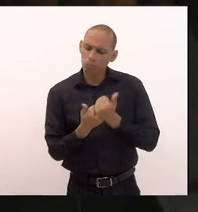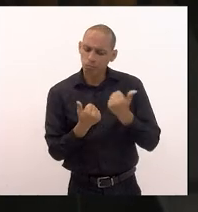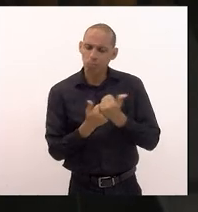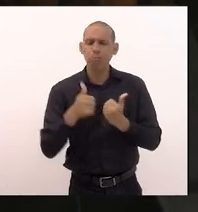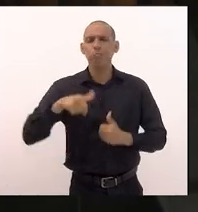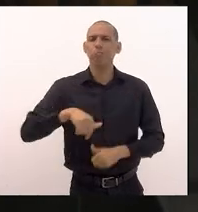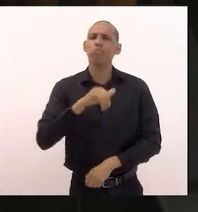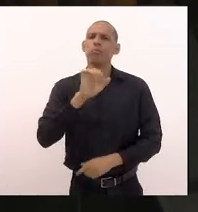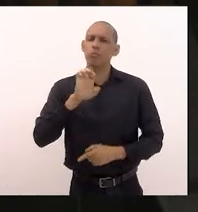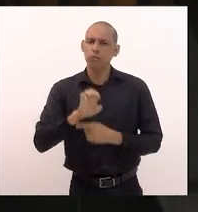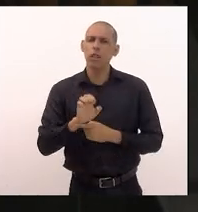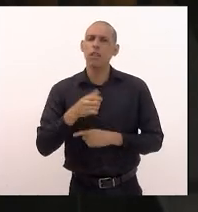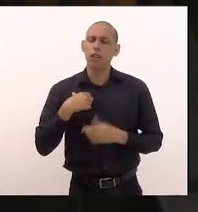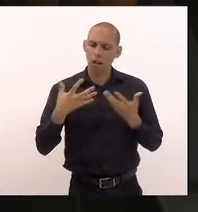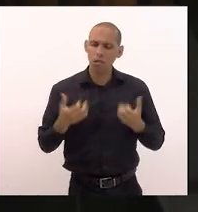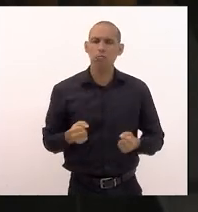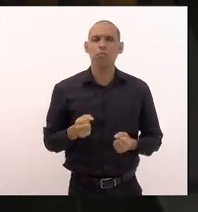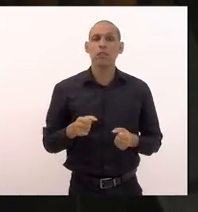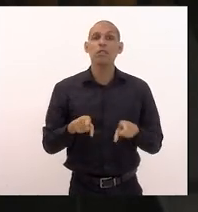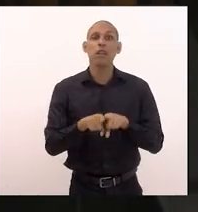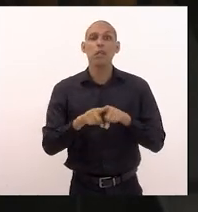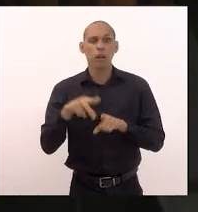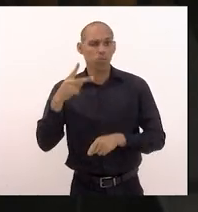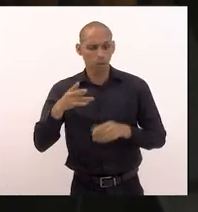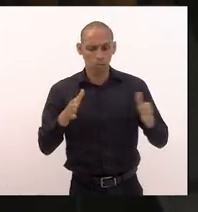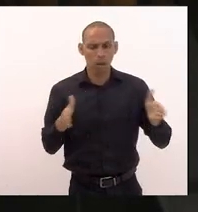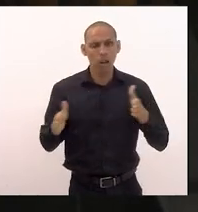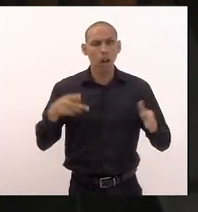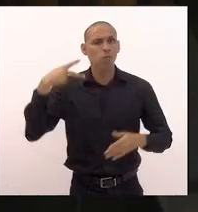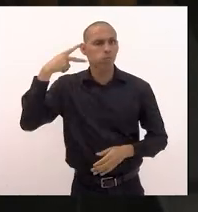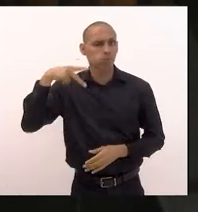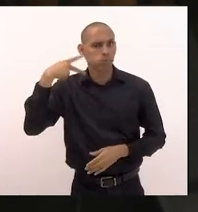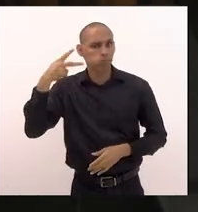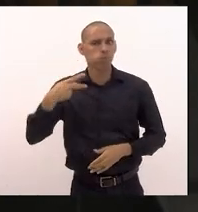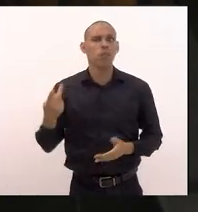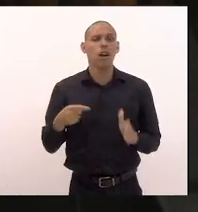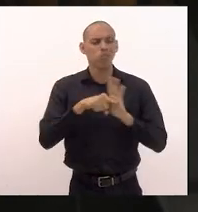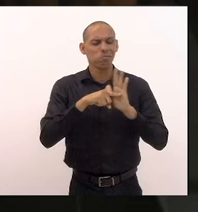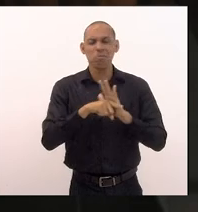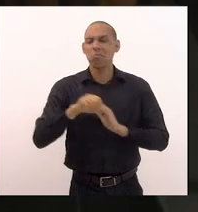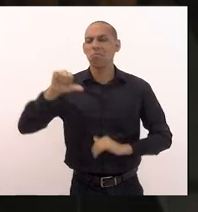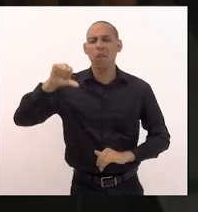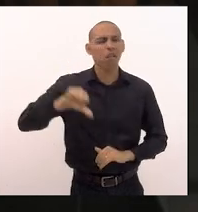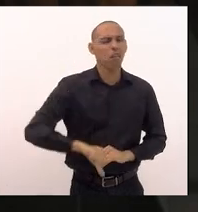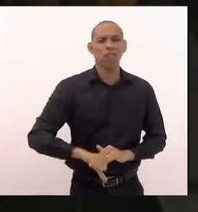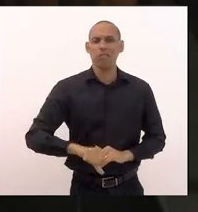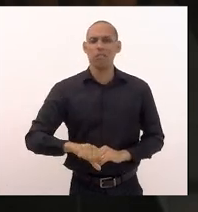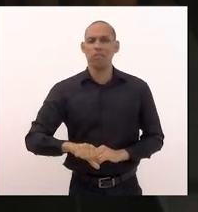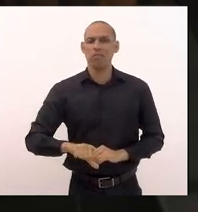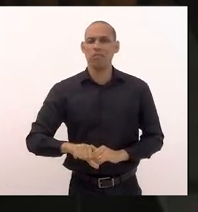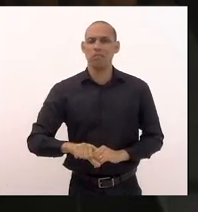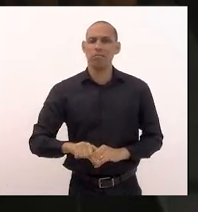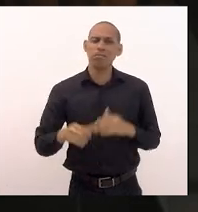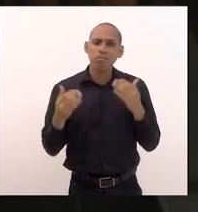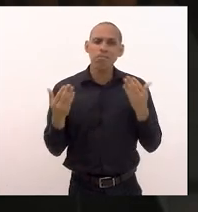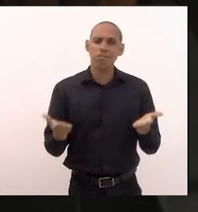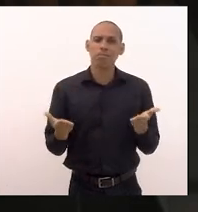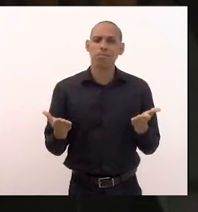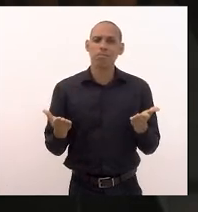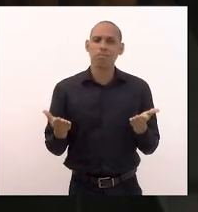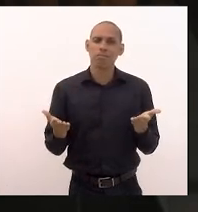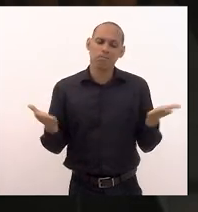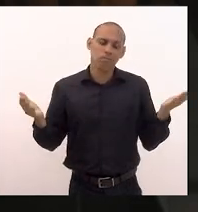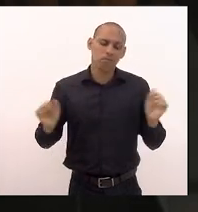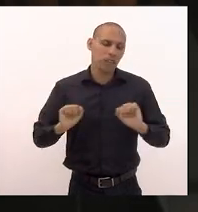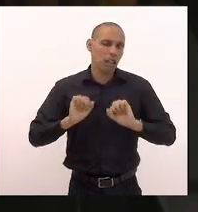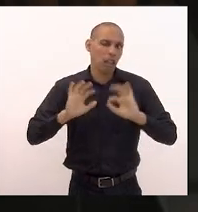estado eu considero inclusive que o seu mandato parlamentar fiscaliza muito mal vossa excelência que obviamente